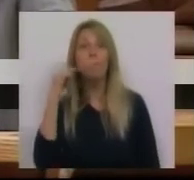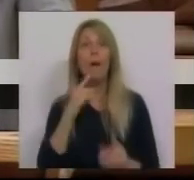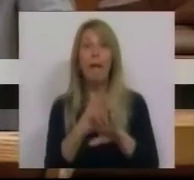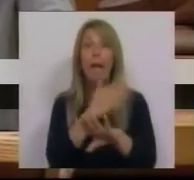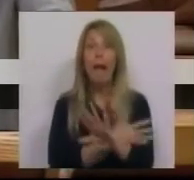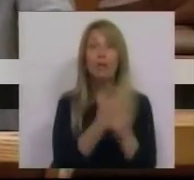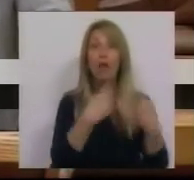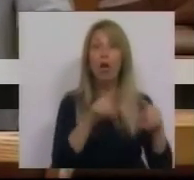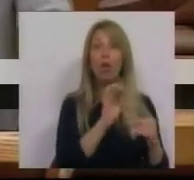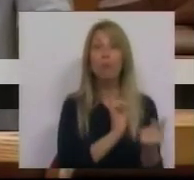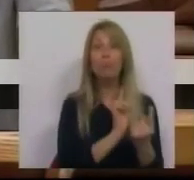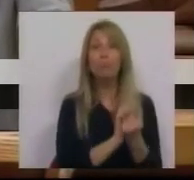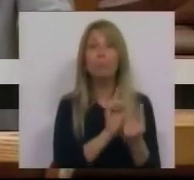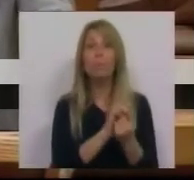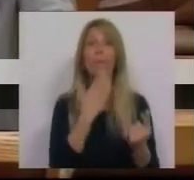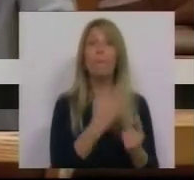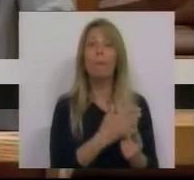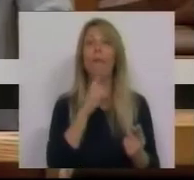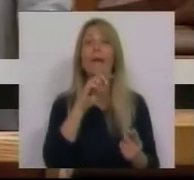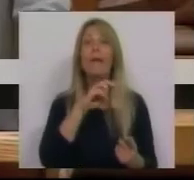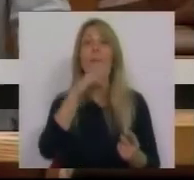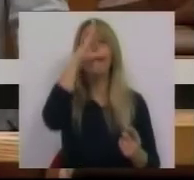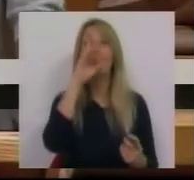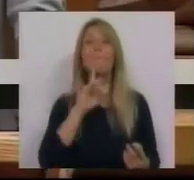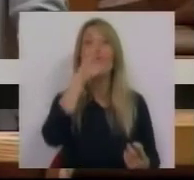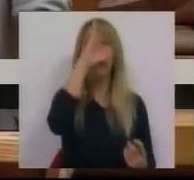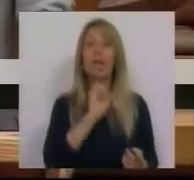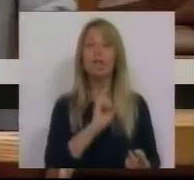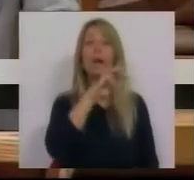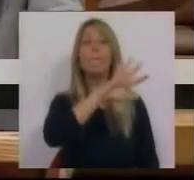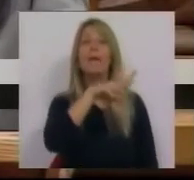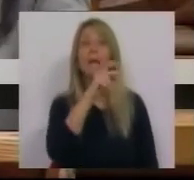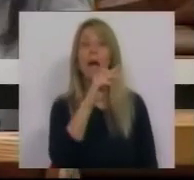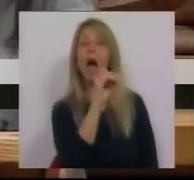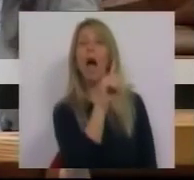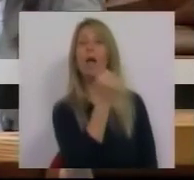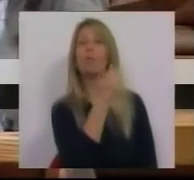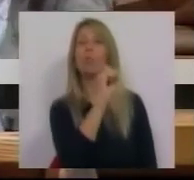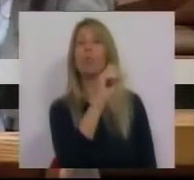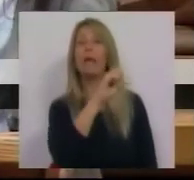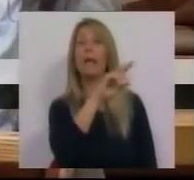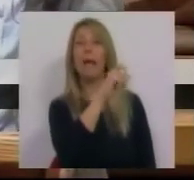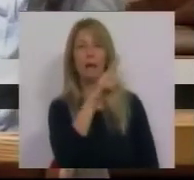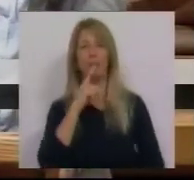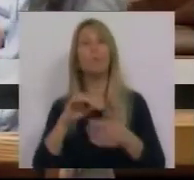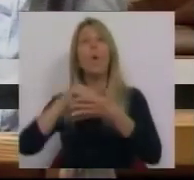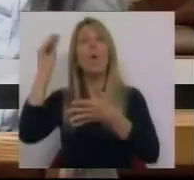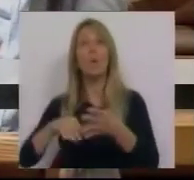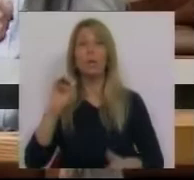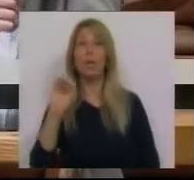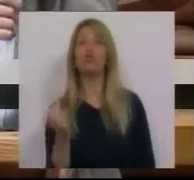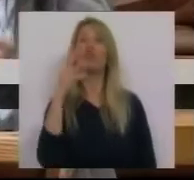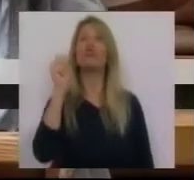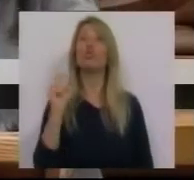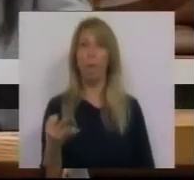solicitadas pela Ministra Maria Luísa Albuquerque. Um contrato swap, assinado por Sérgio Monteiro enquanto representante à altura de